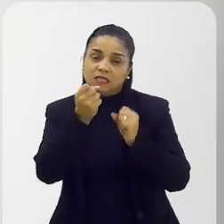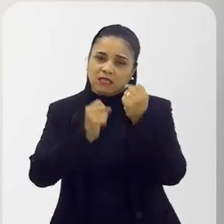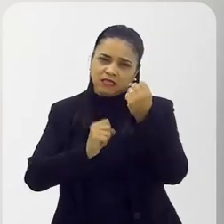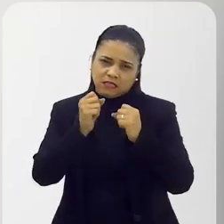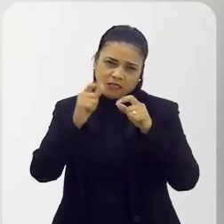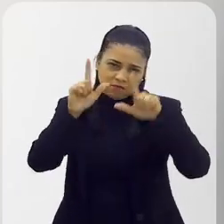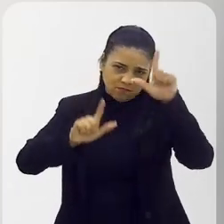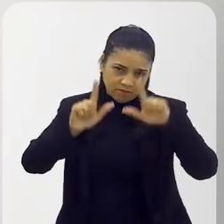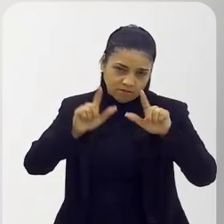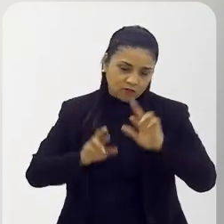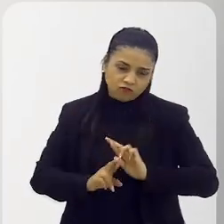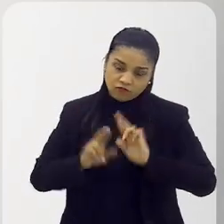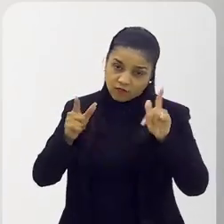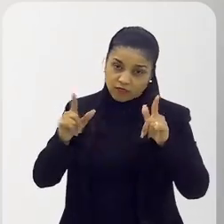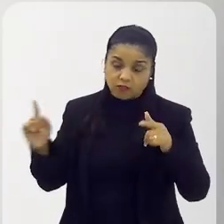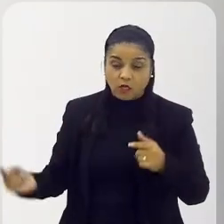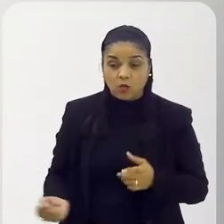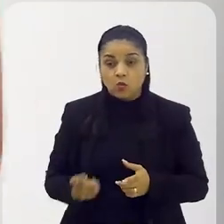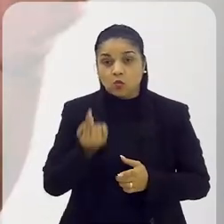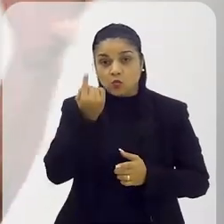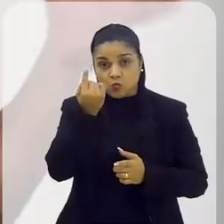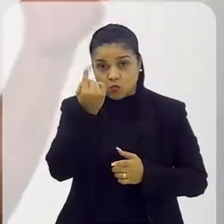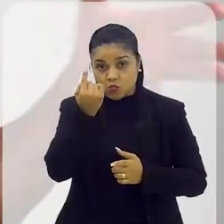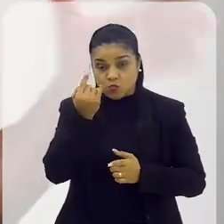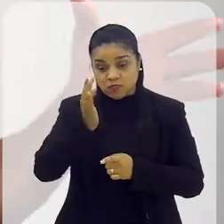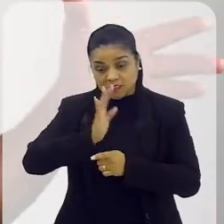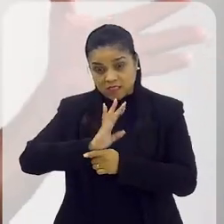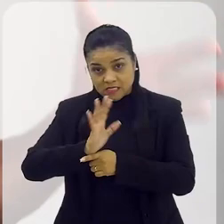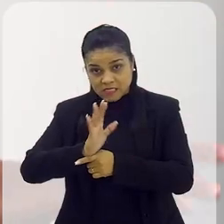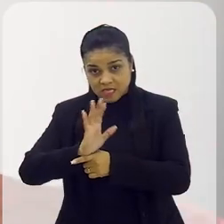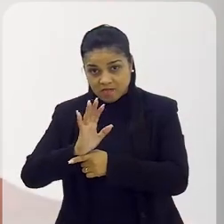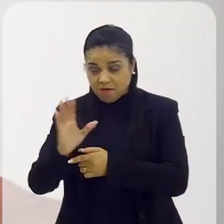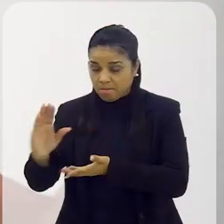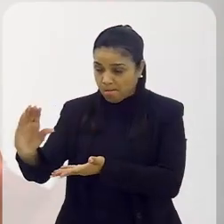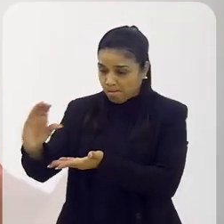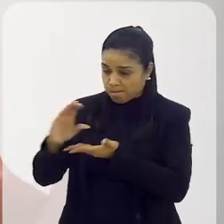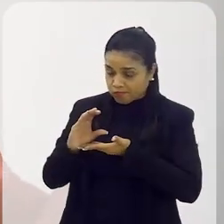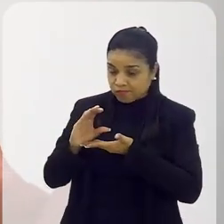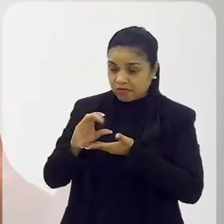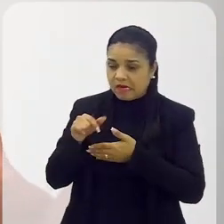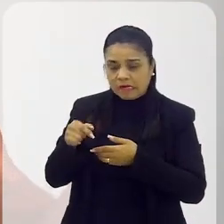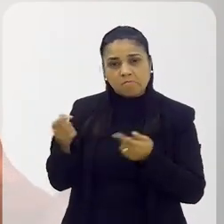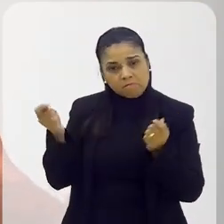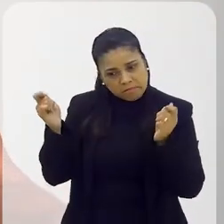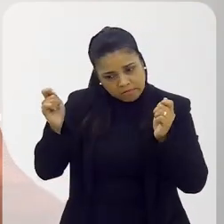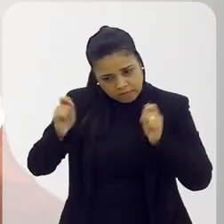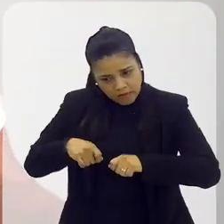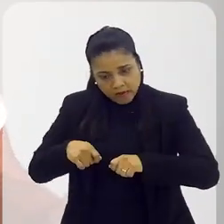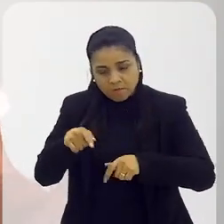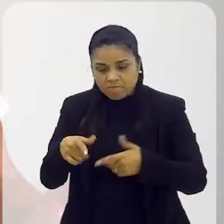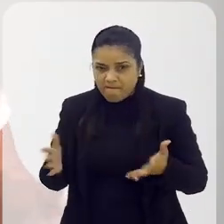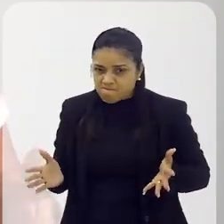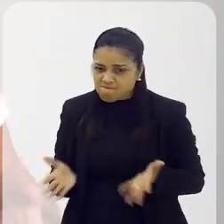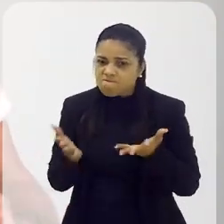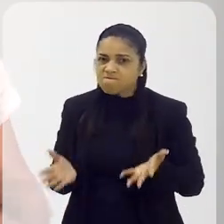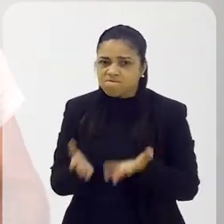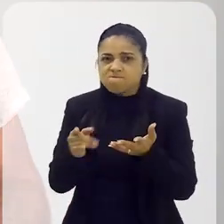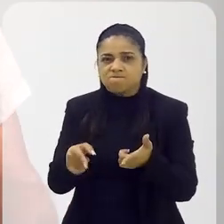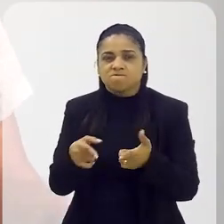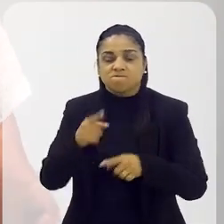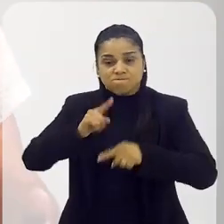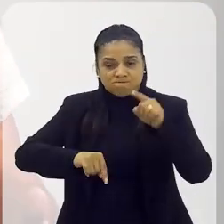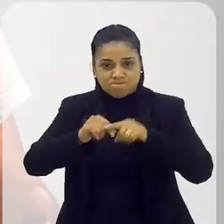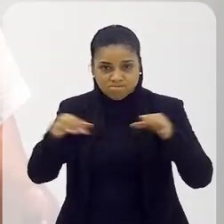estatal, uma coisa assim, mas você tem geralmente um capitalista ganhando muito dinheiro e quanto mais ele puder te explorar para fazer aquele produto,